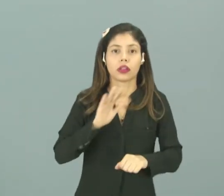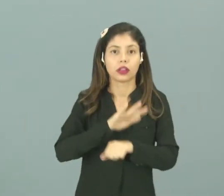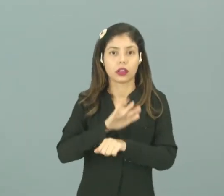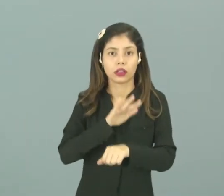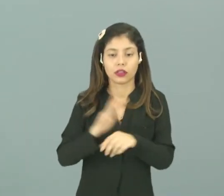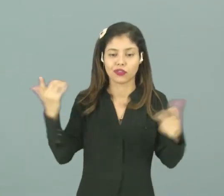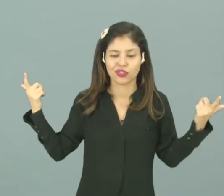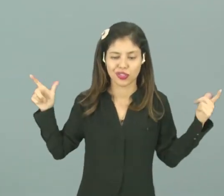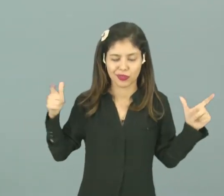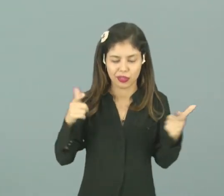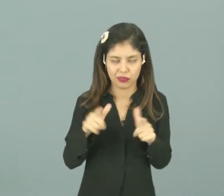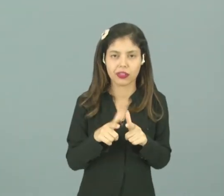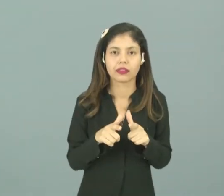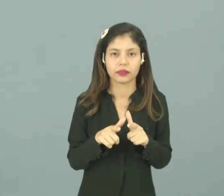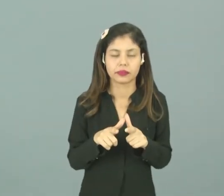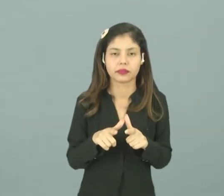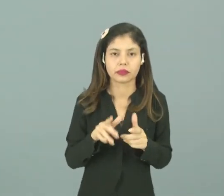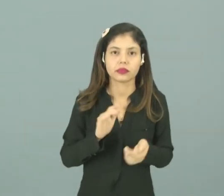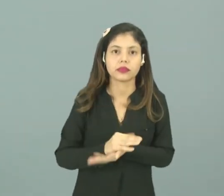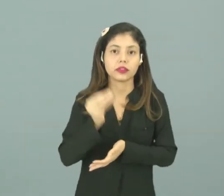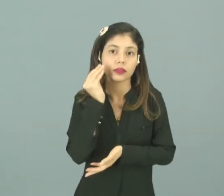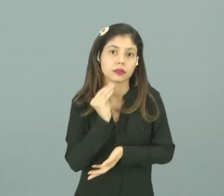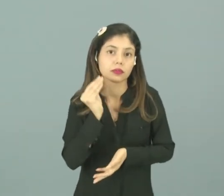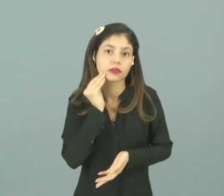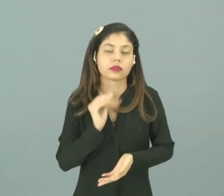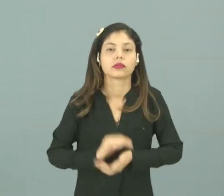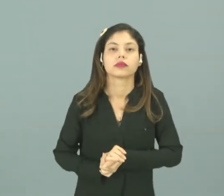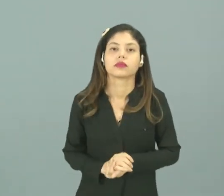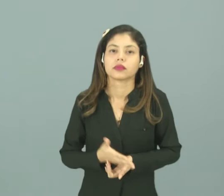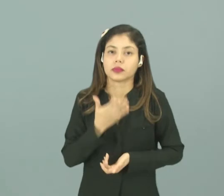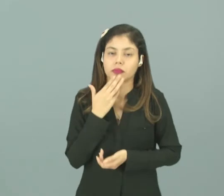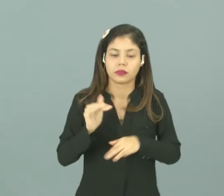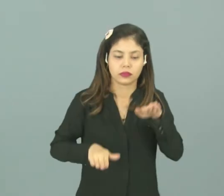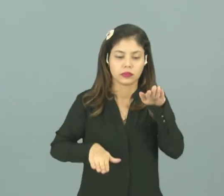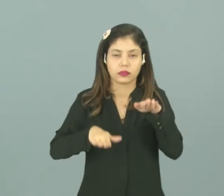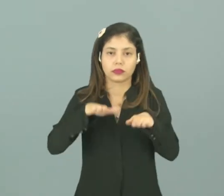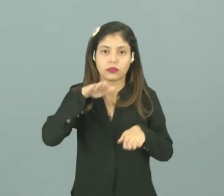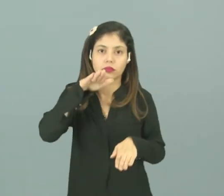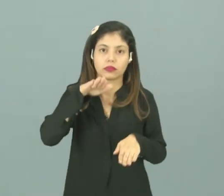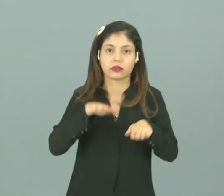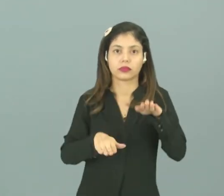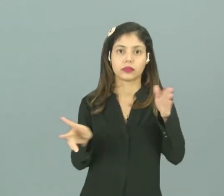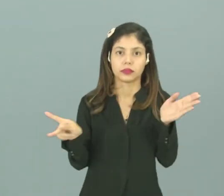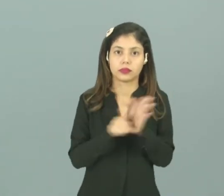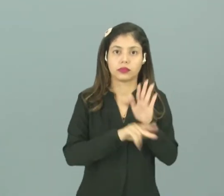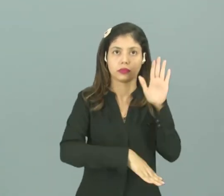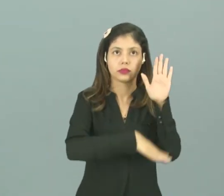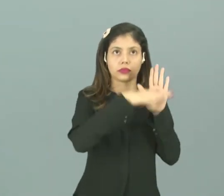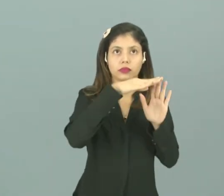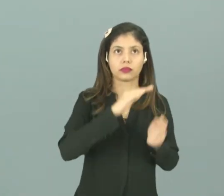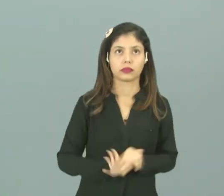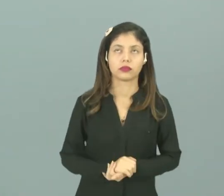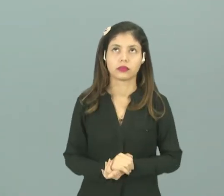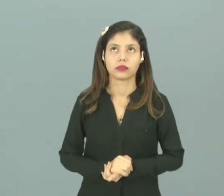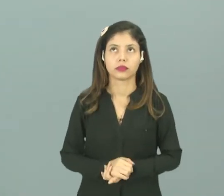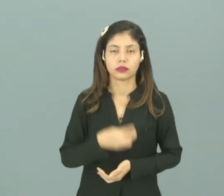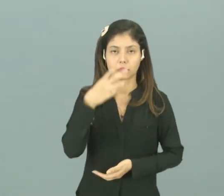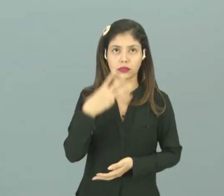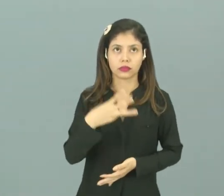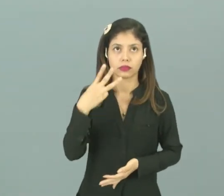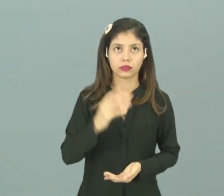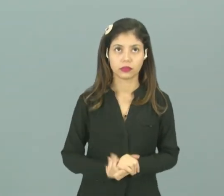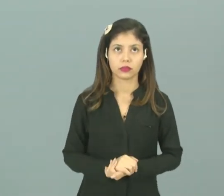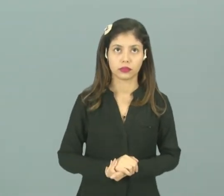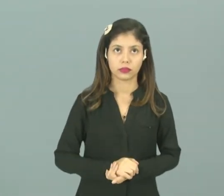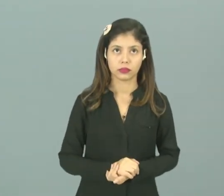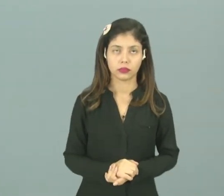para a diminuição desse efeito, tentando restaurar aí os níveis de temperaturas adequadas. Na terceira questão,